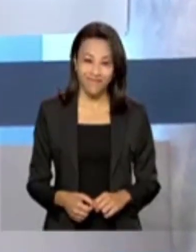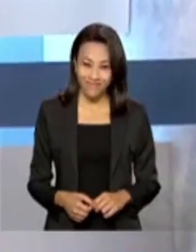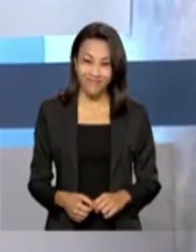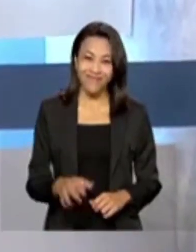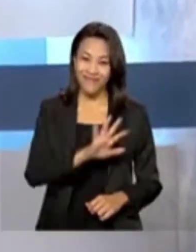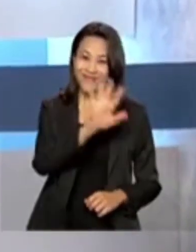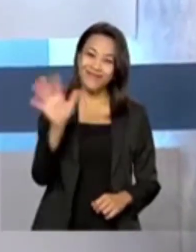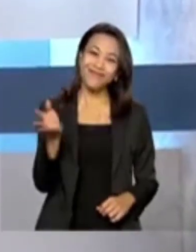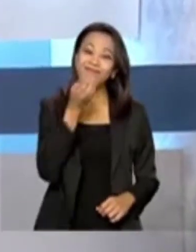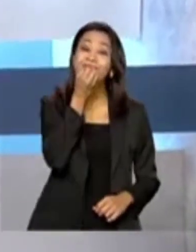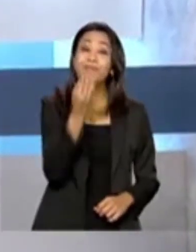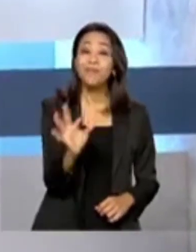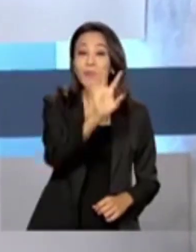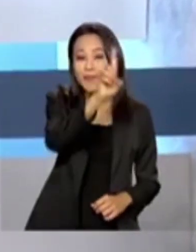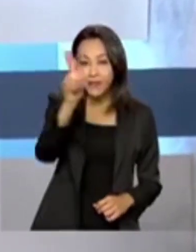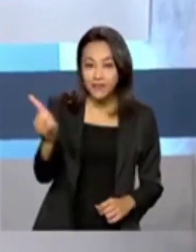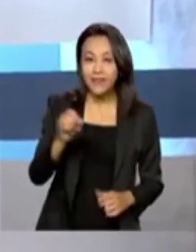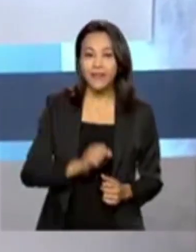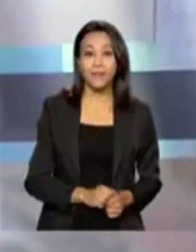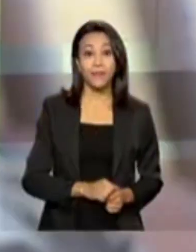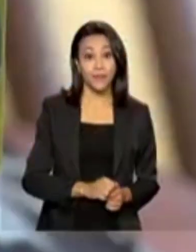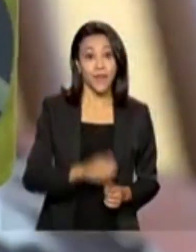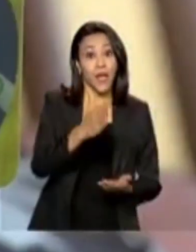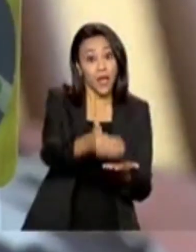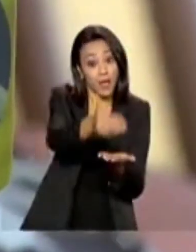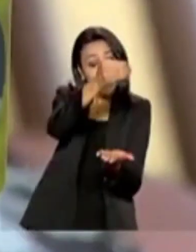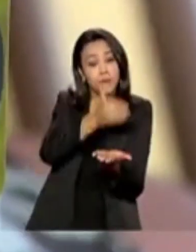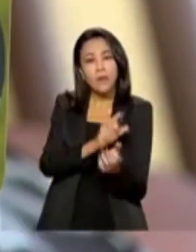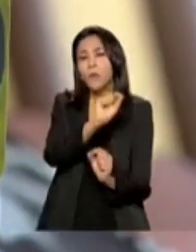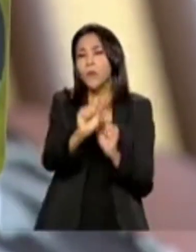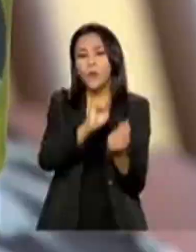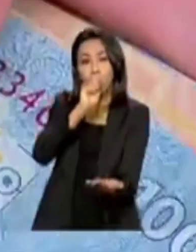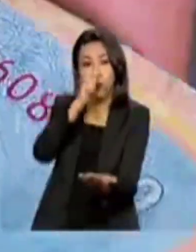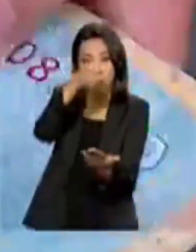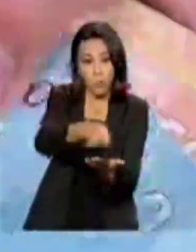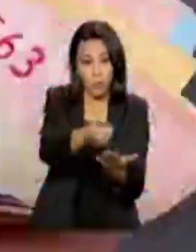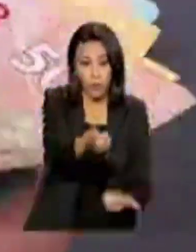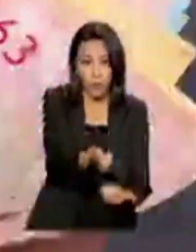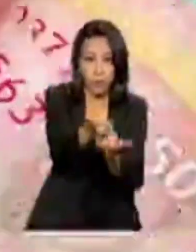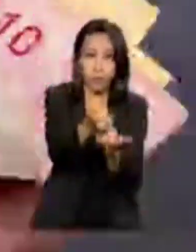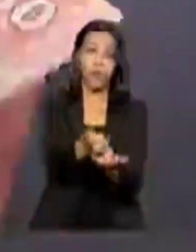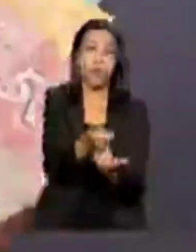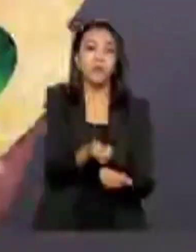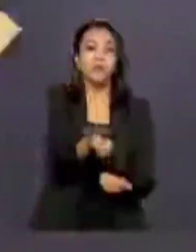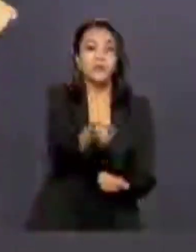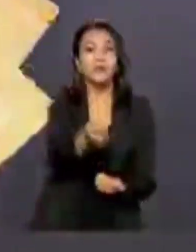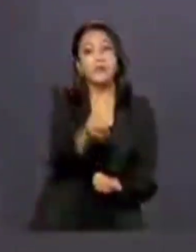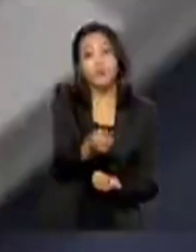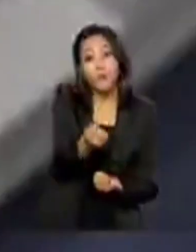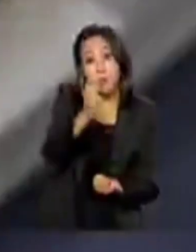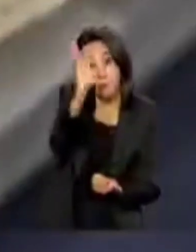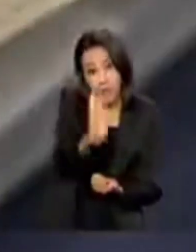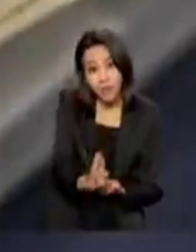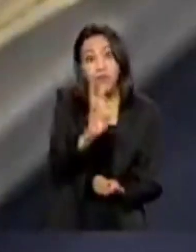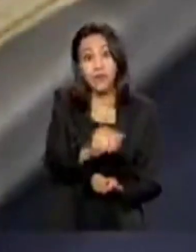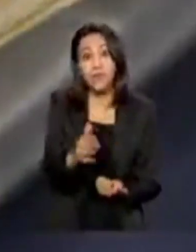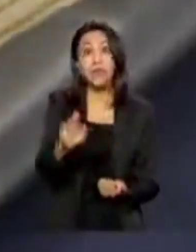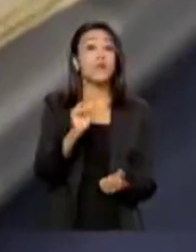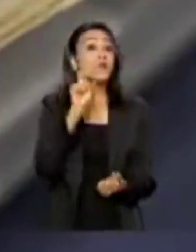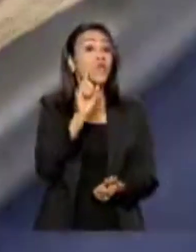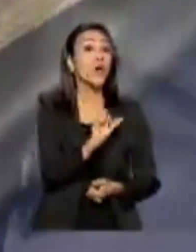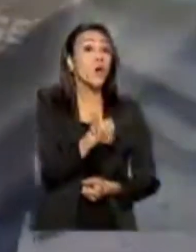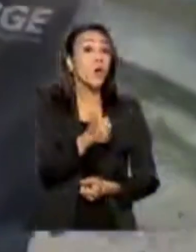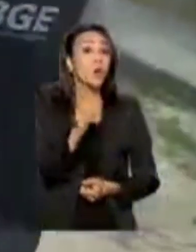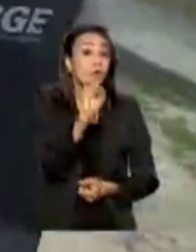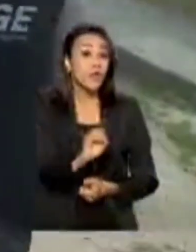Olá, bom dia! Antecipado, pagamento do Auxílio Brasil vai ser adiantado para 11 de outubro.